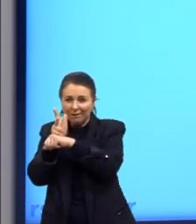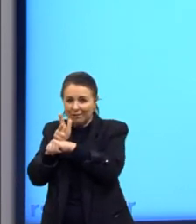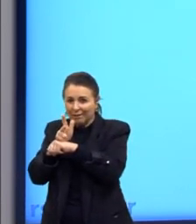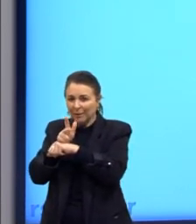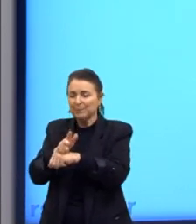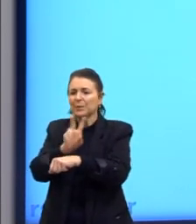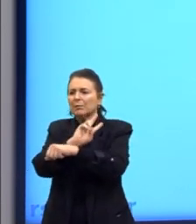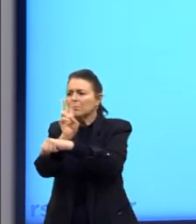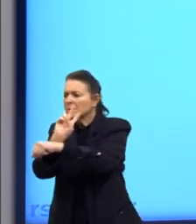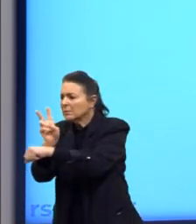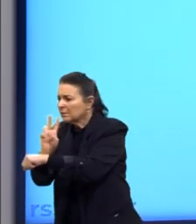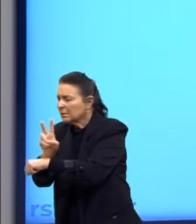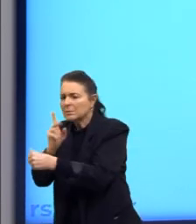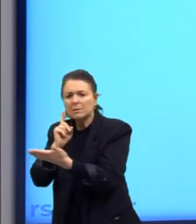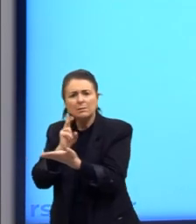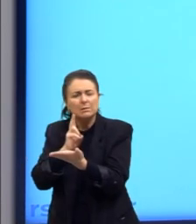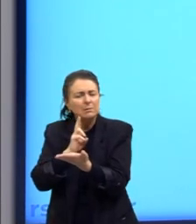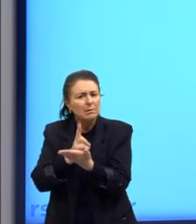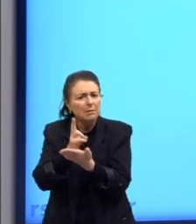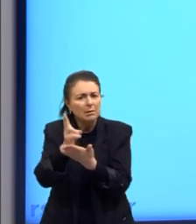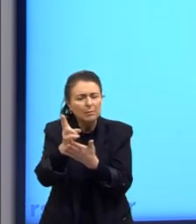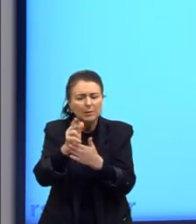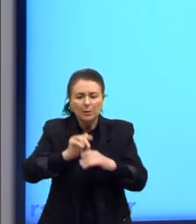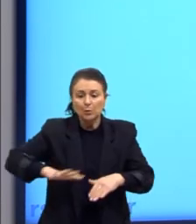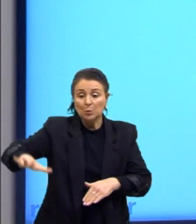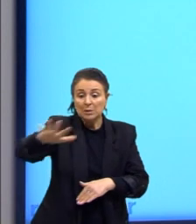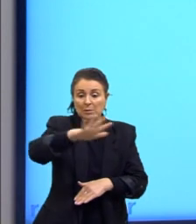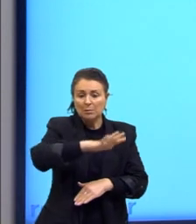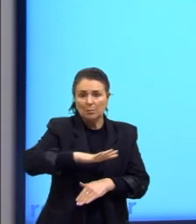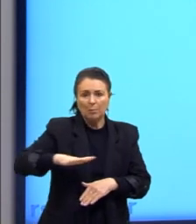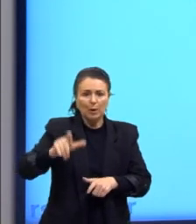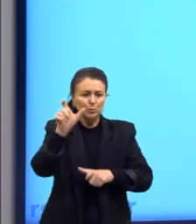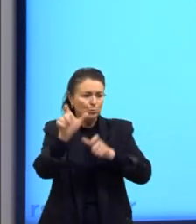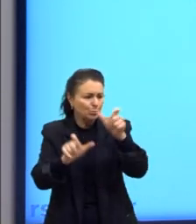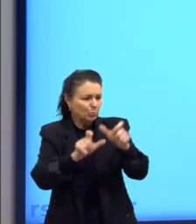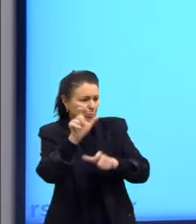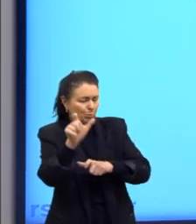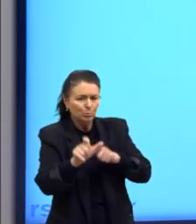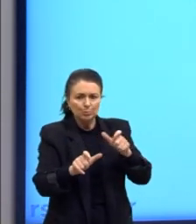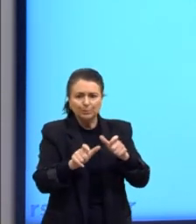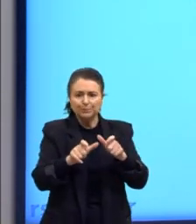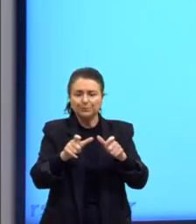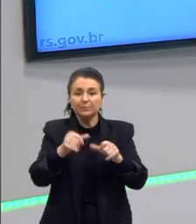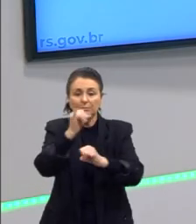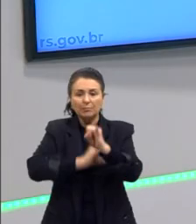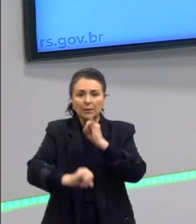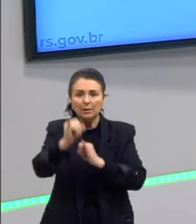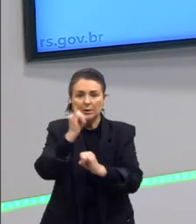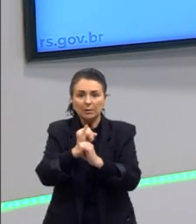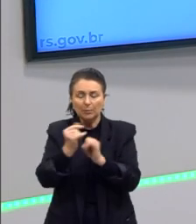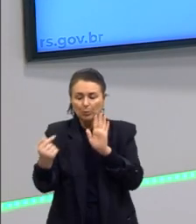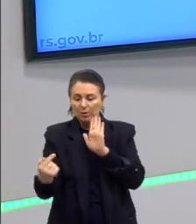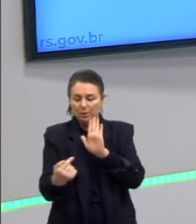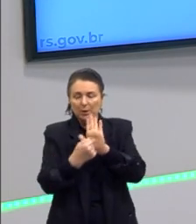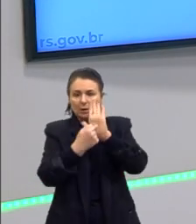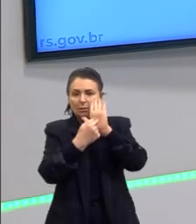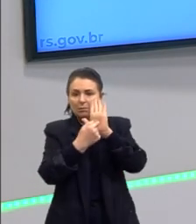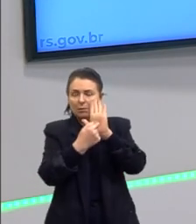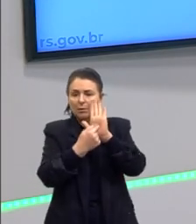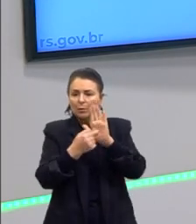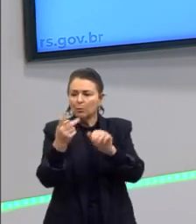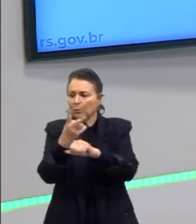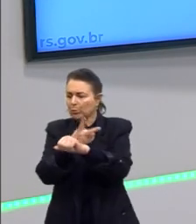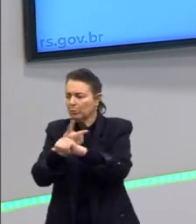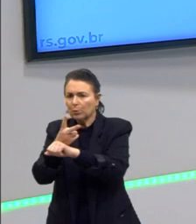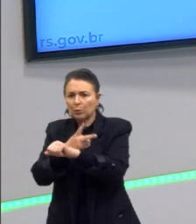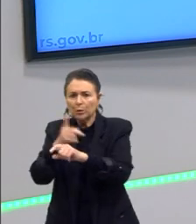vigilância o tempo todo nos espaços públicos e etc. A própria internet, se nós clicarmos lá em busca